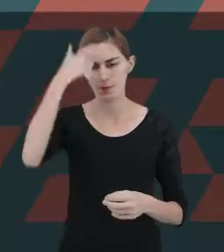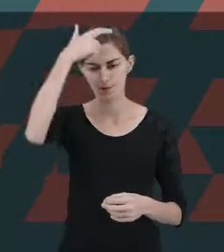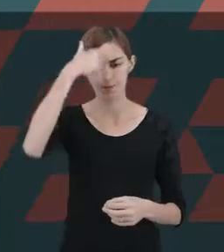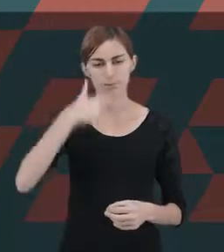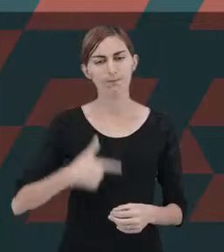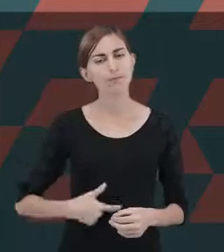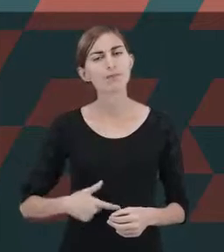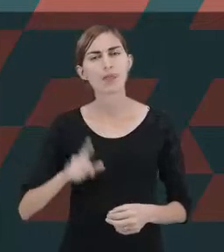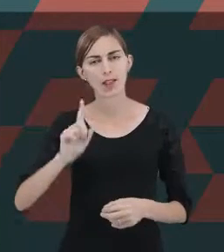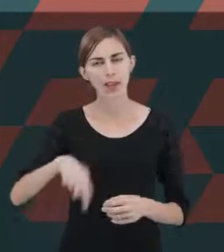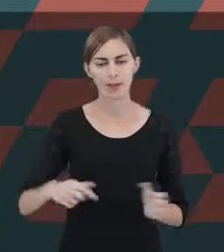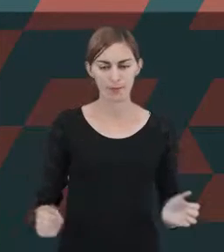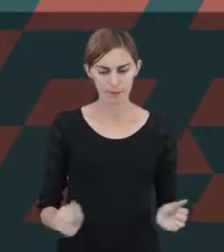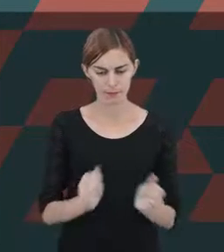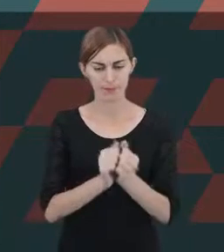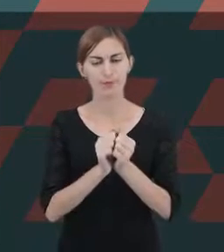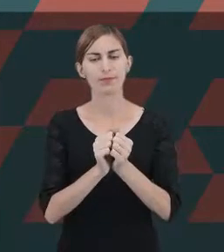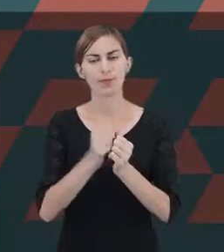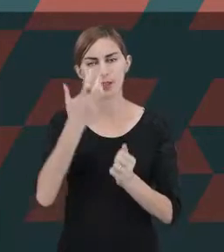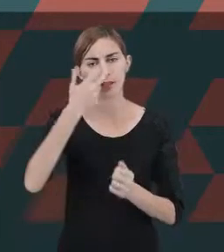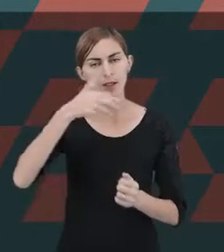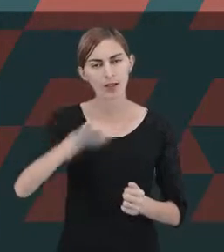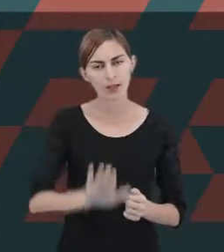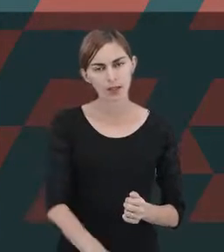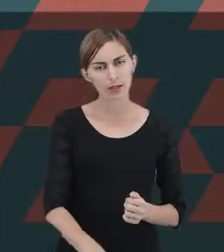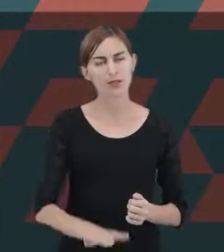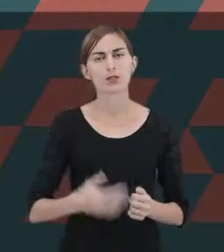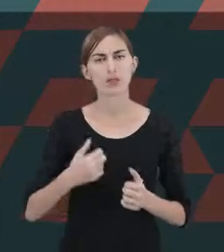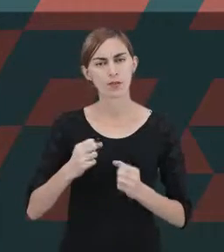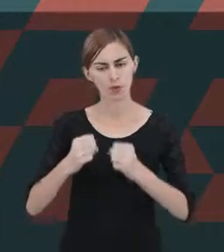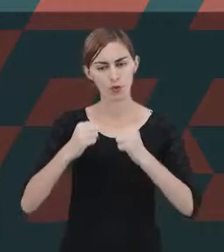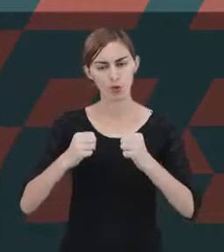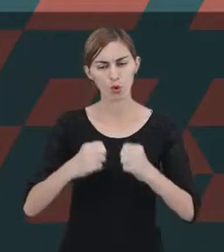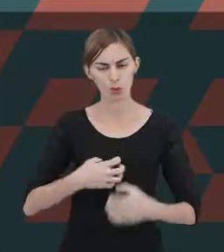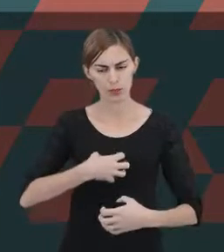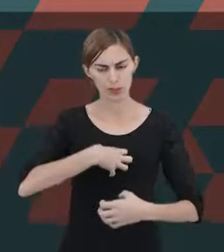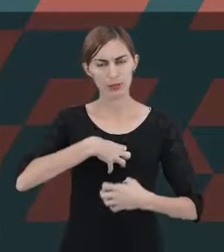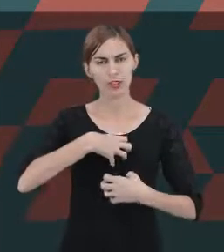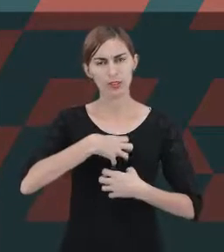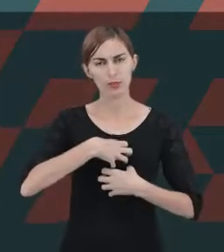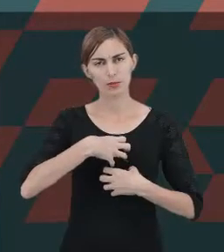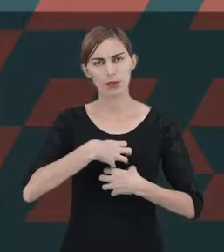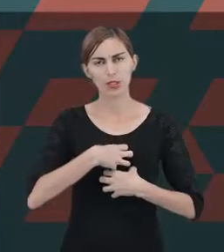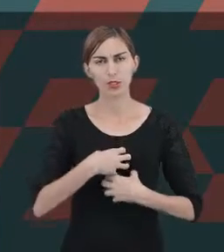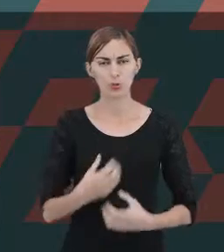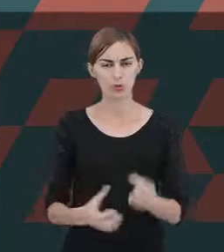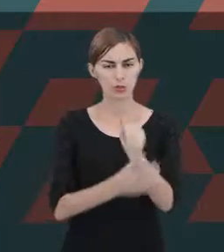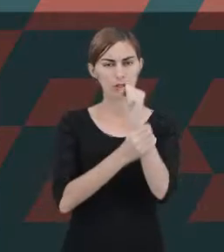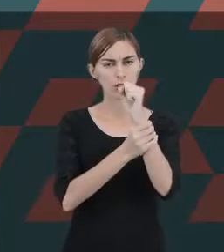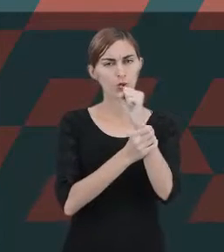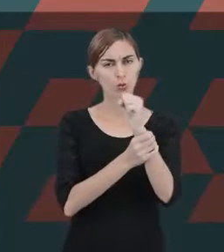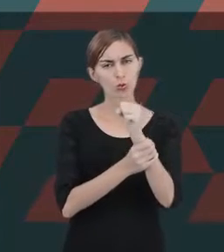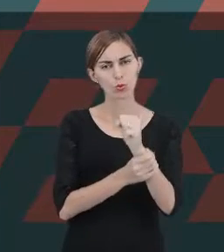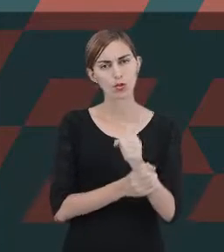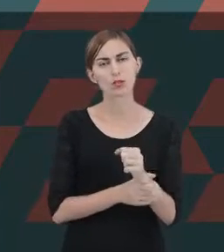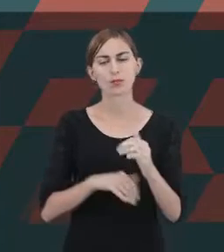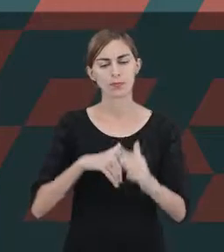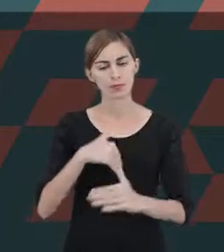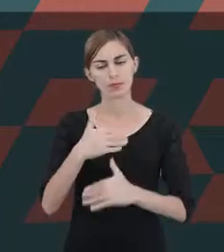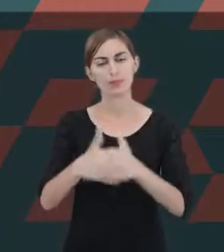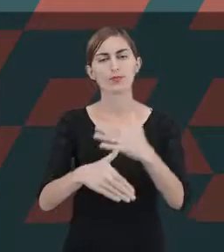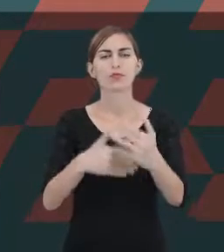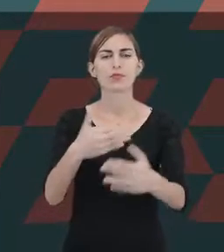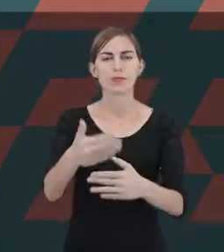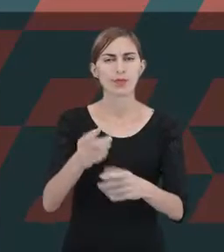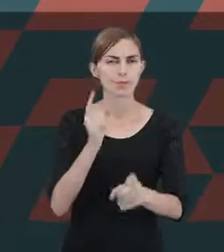de apego que a criança começa a fortalecer as sensações de segurança e, consequentemente, a